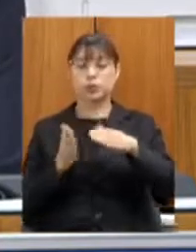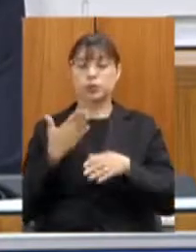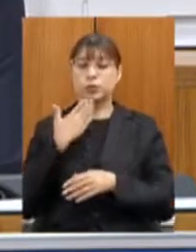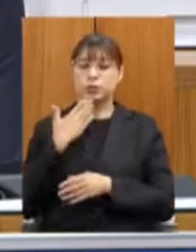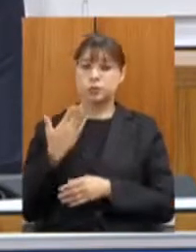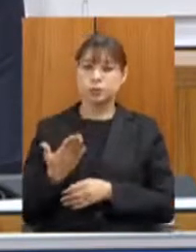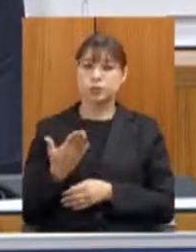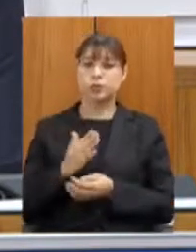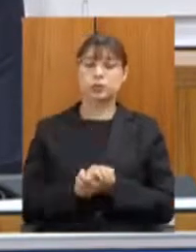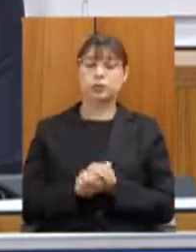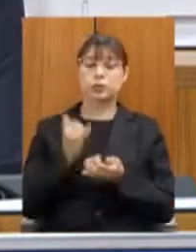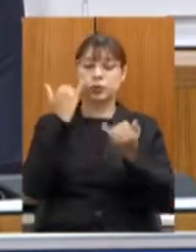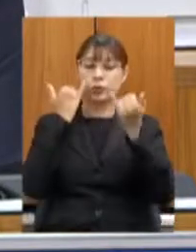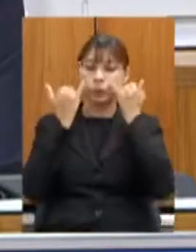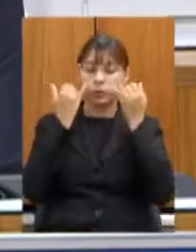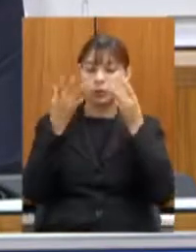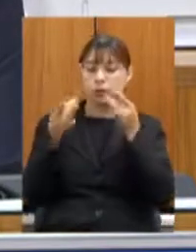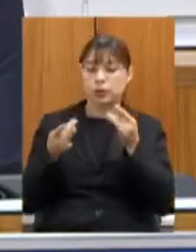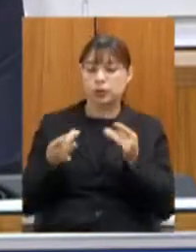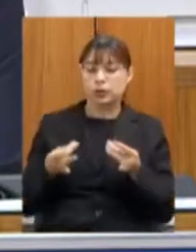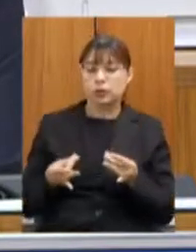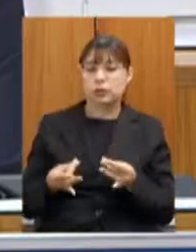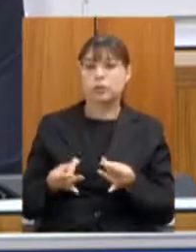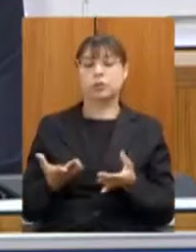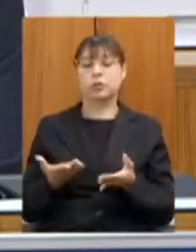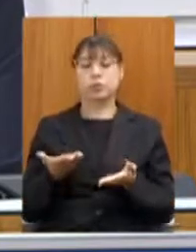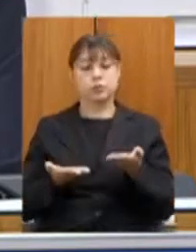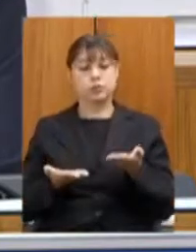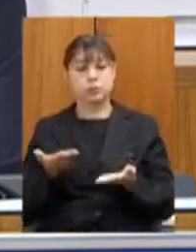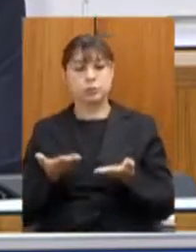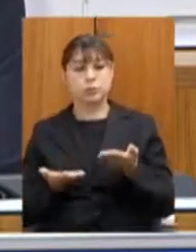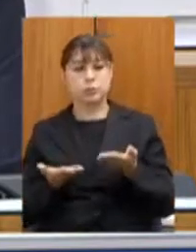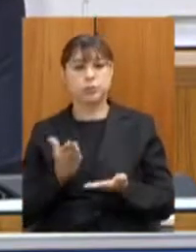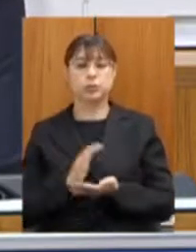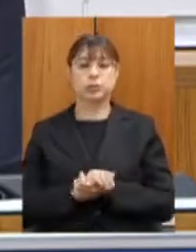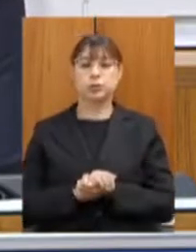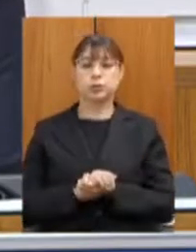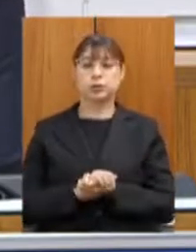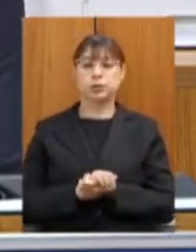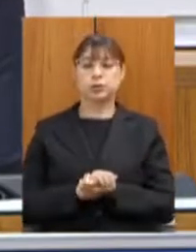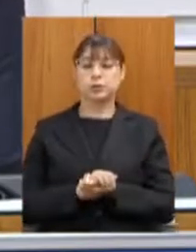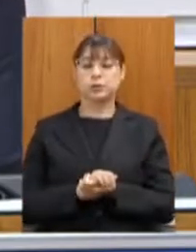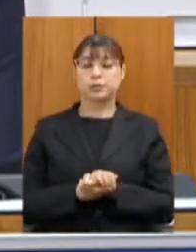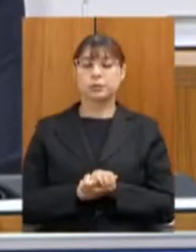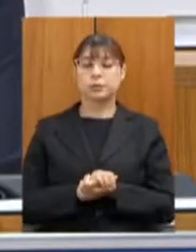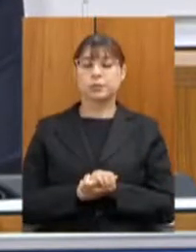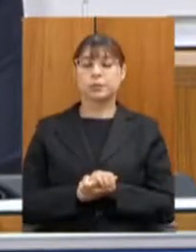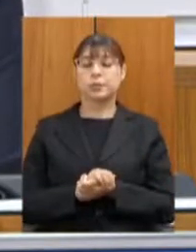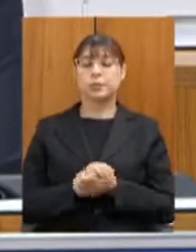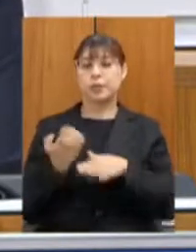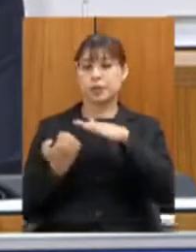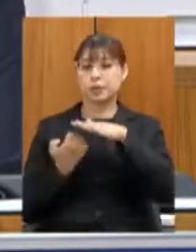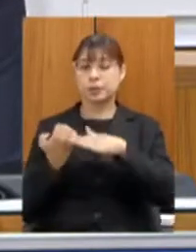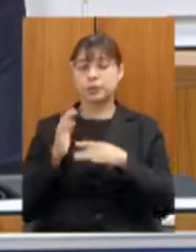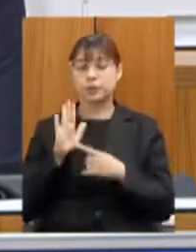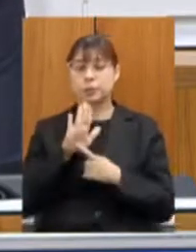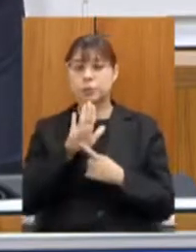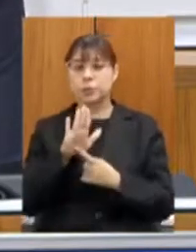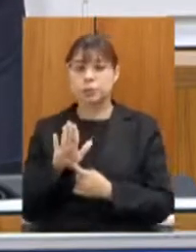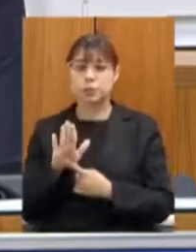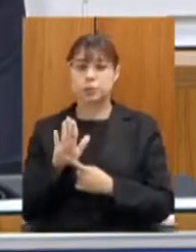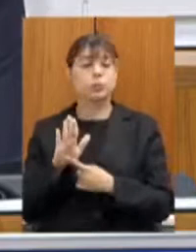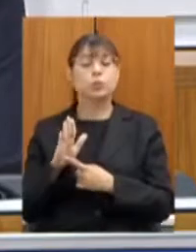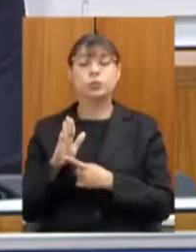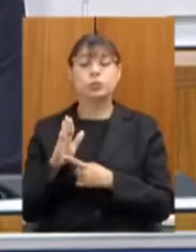as informações detalhadas os balanços para que elas possam indicar qual o tamanho do